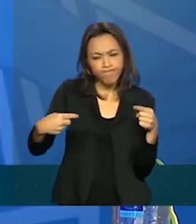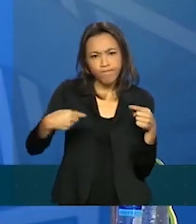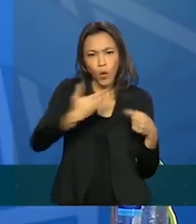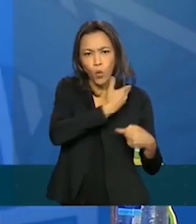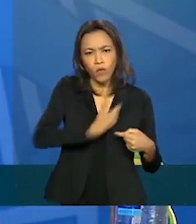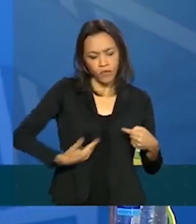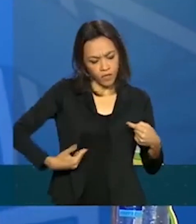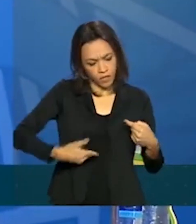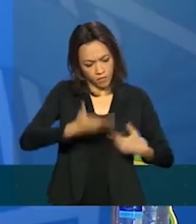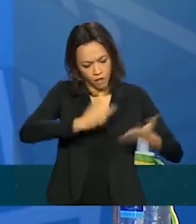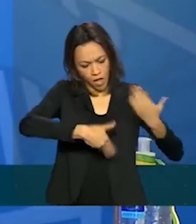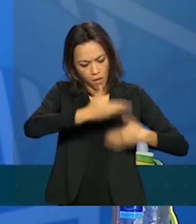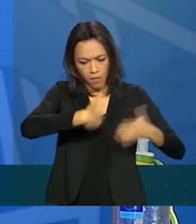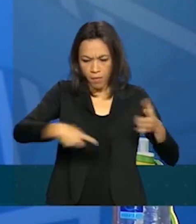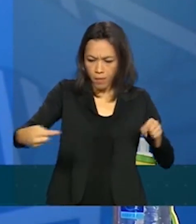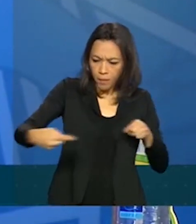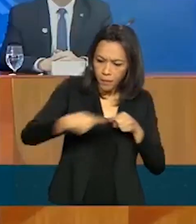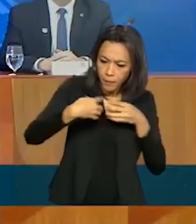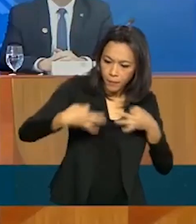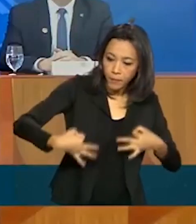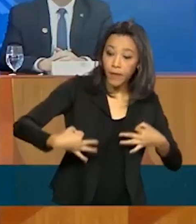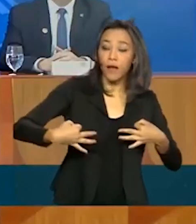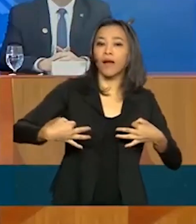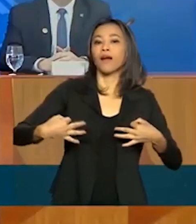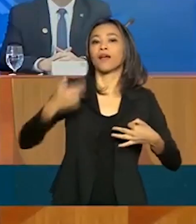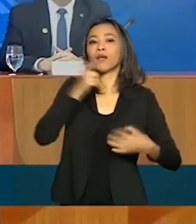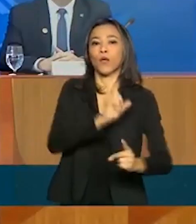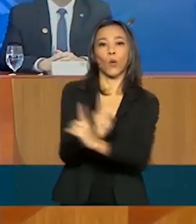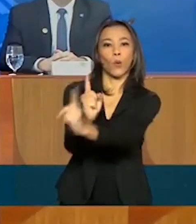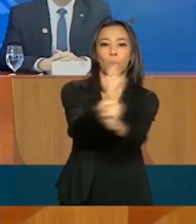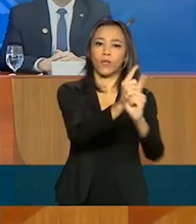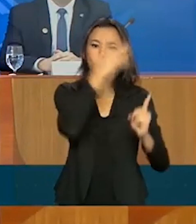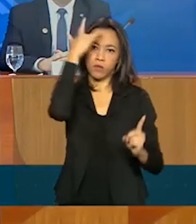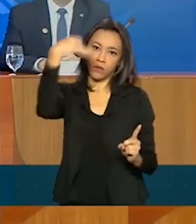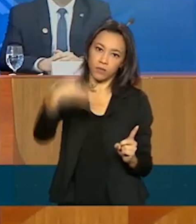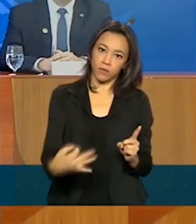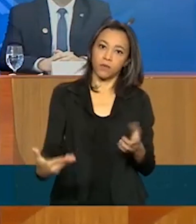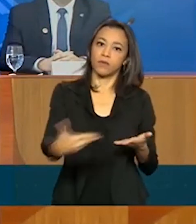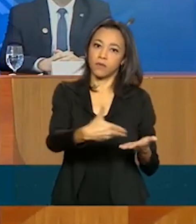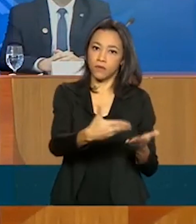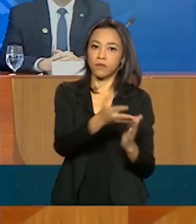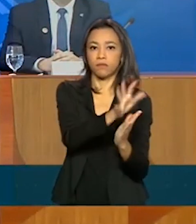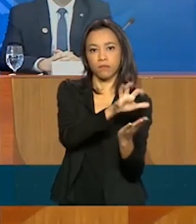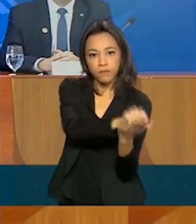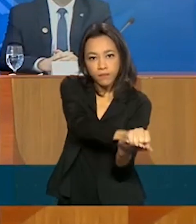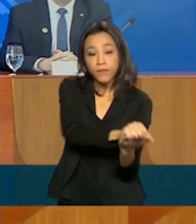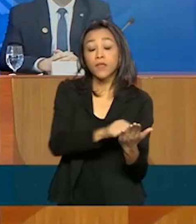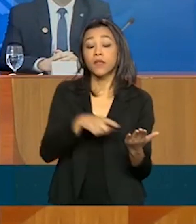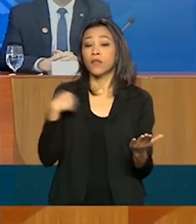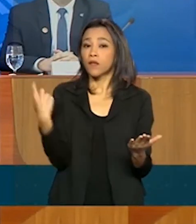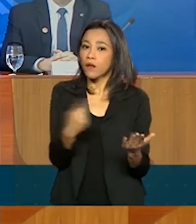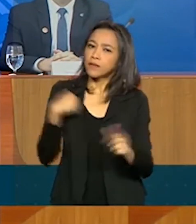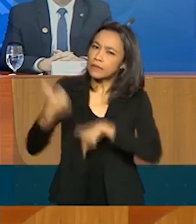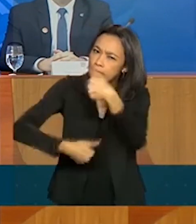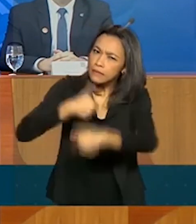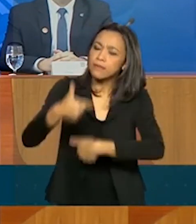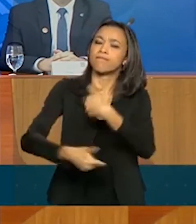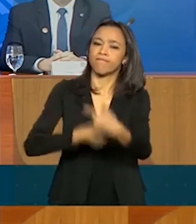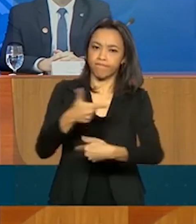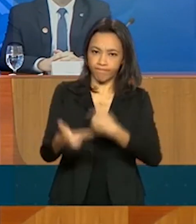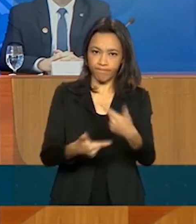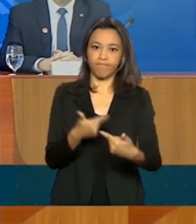corretamente todos os beneficiários. E nós estamos trabalhando para que,